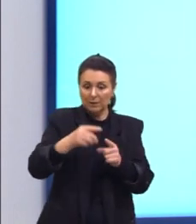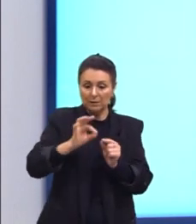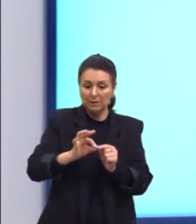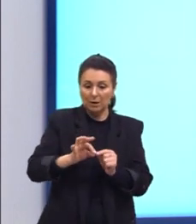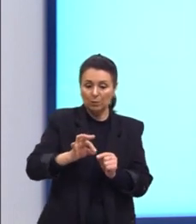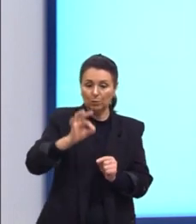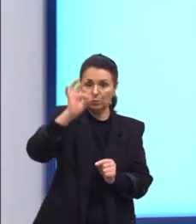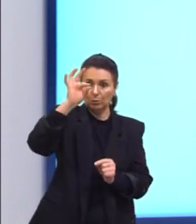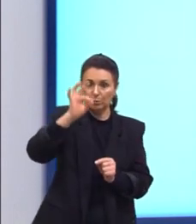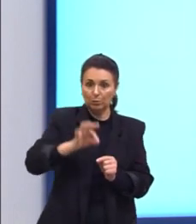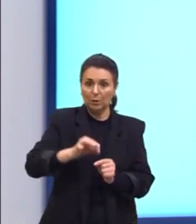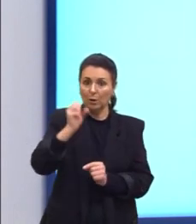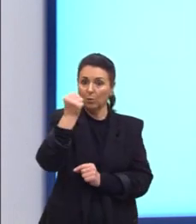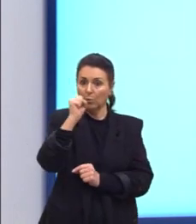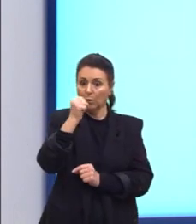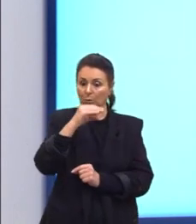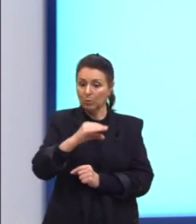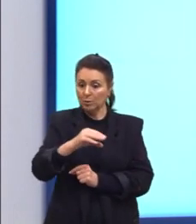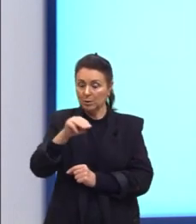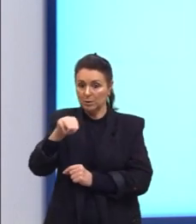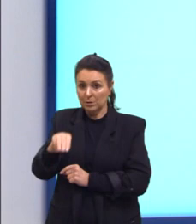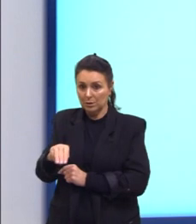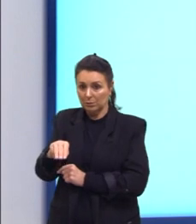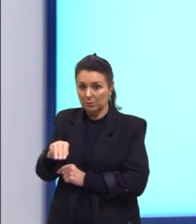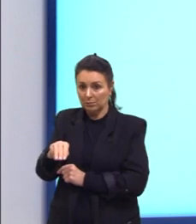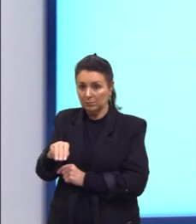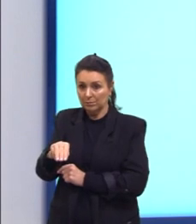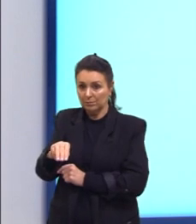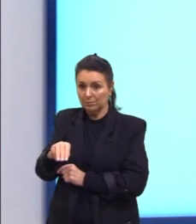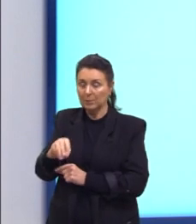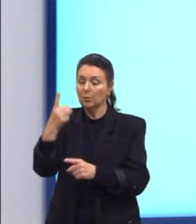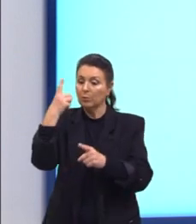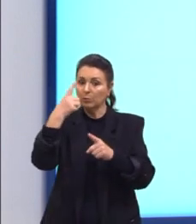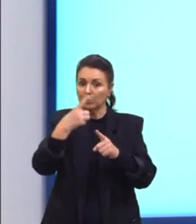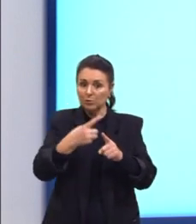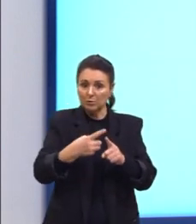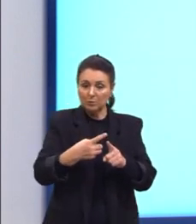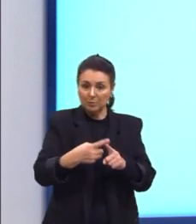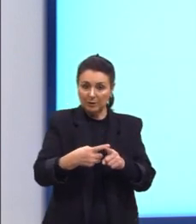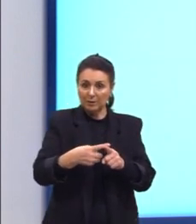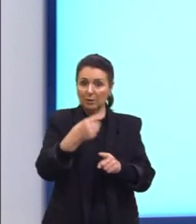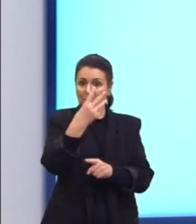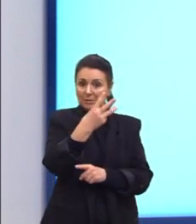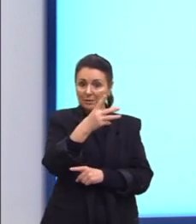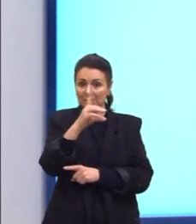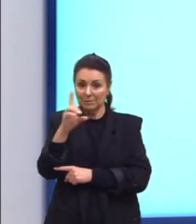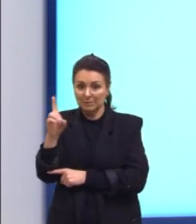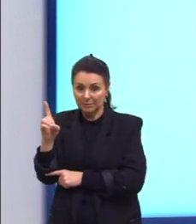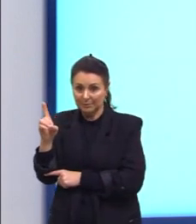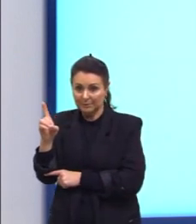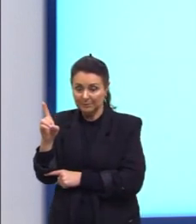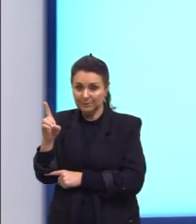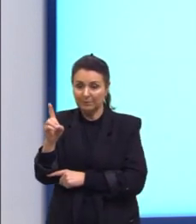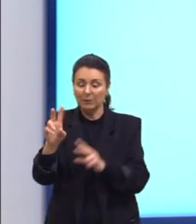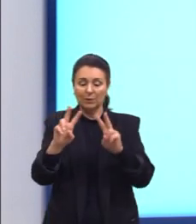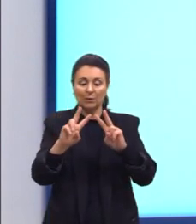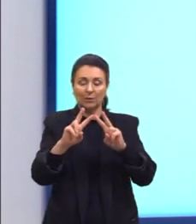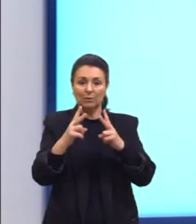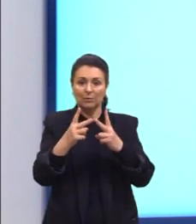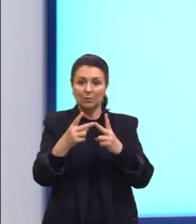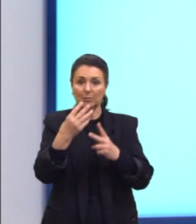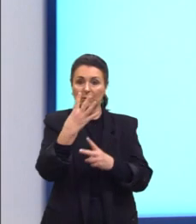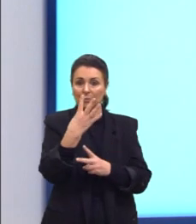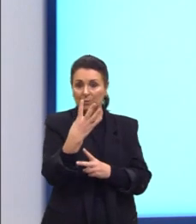altura de 8 centímetros. Então, a gente só multiplica as três dimensões, né? O volume vai ser, então,